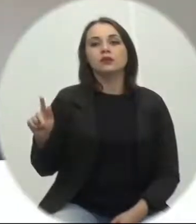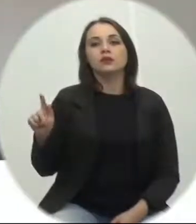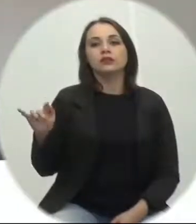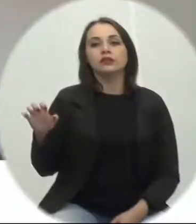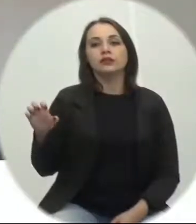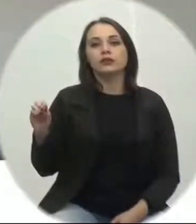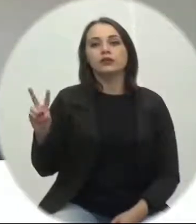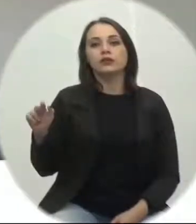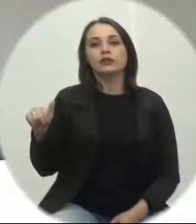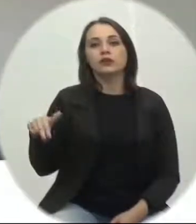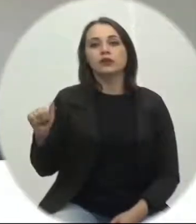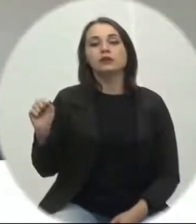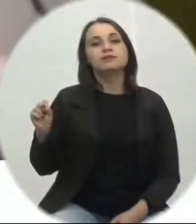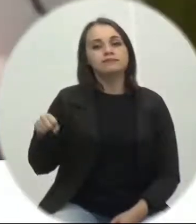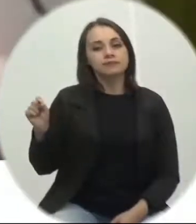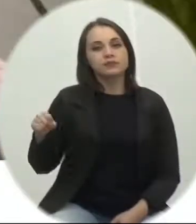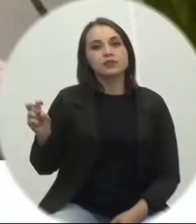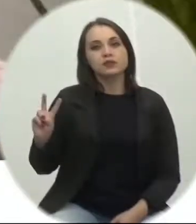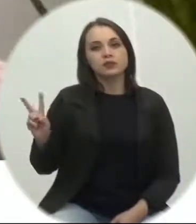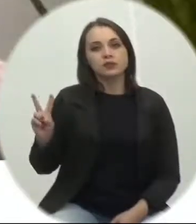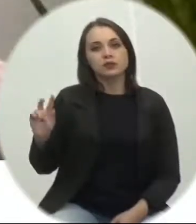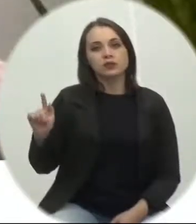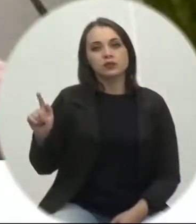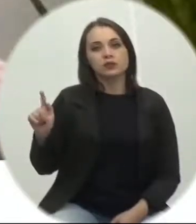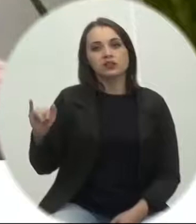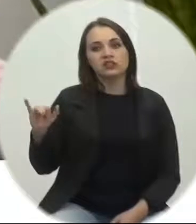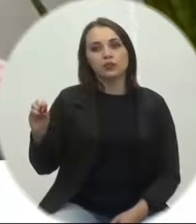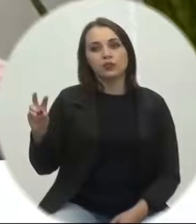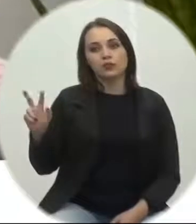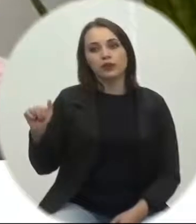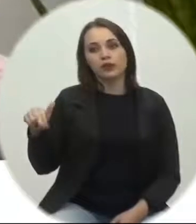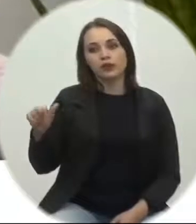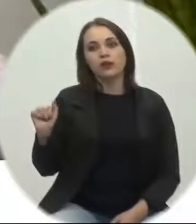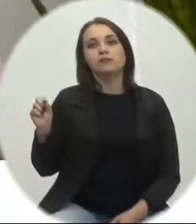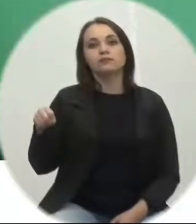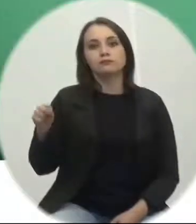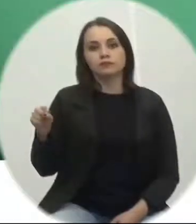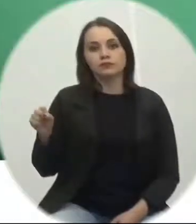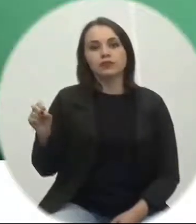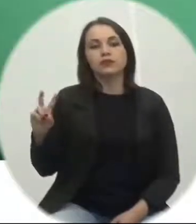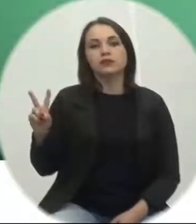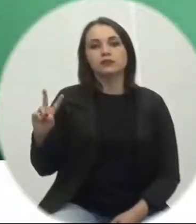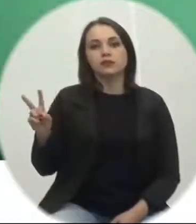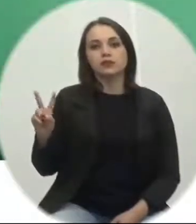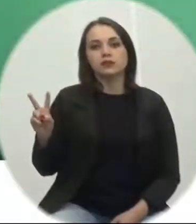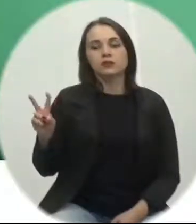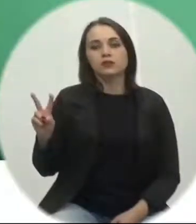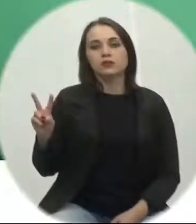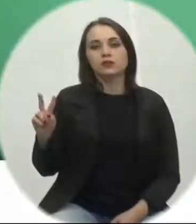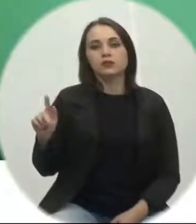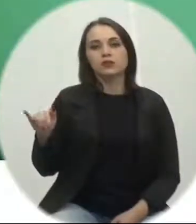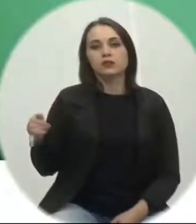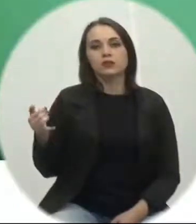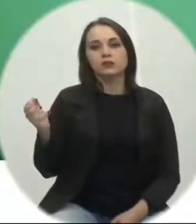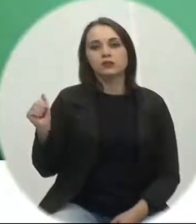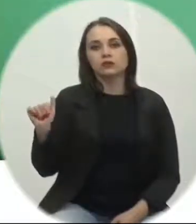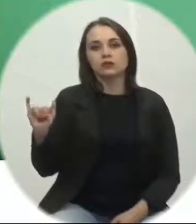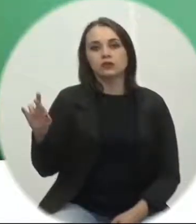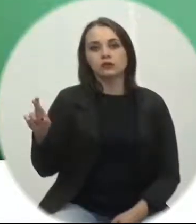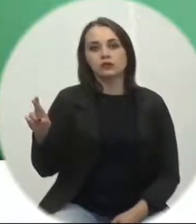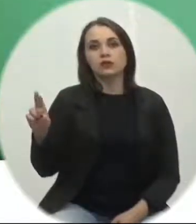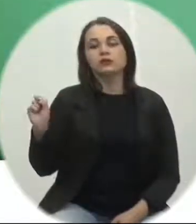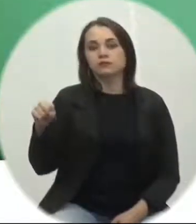a favor a favor vereadora Giovana Mondardo a favor a favor vereador Jair Alexandre